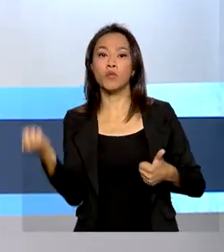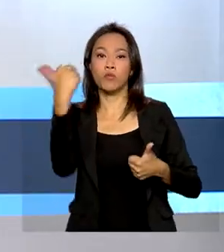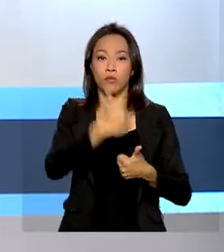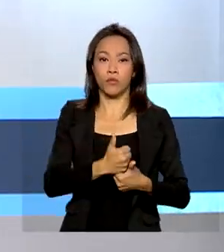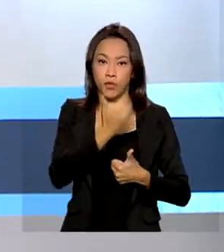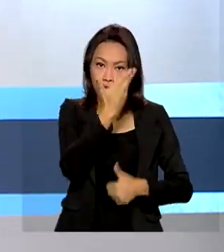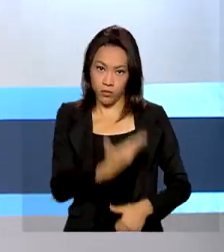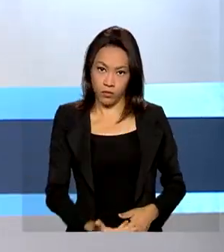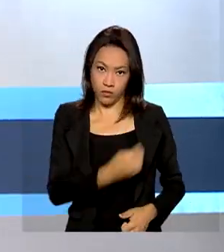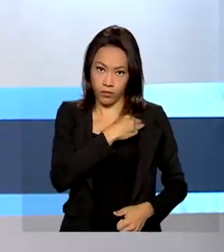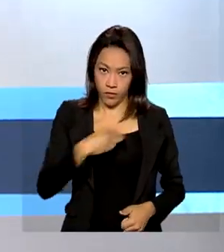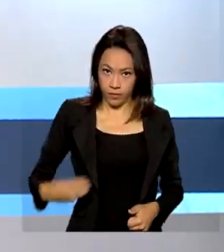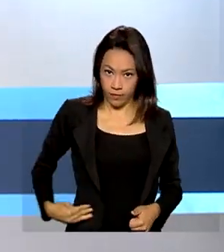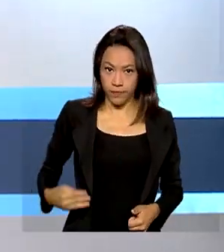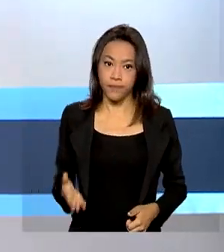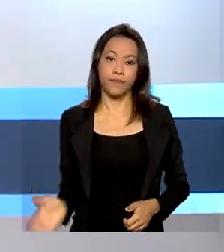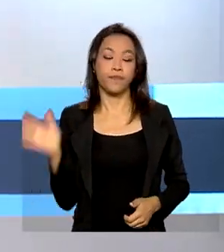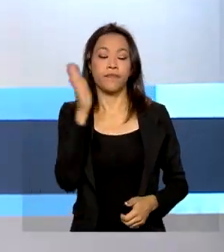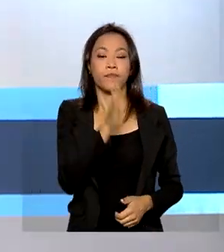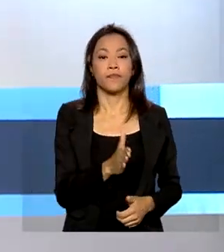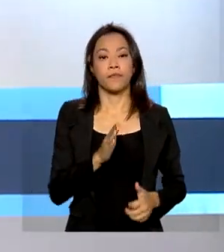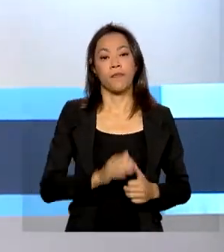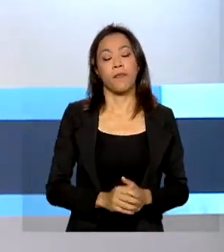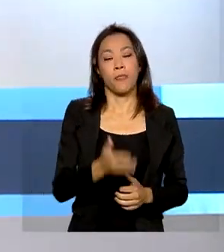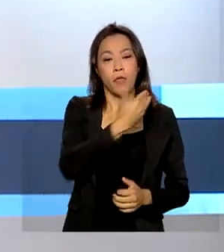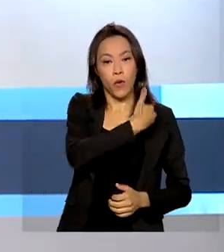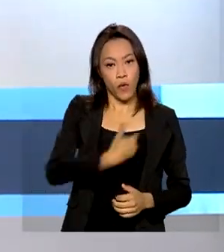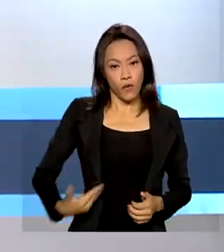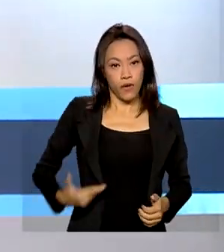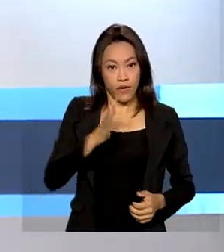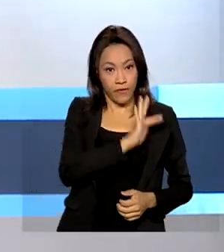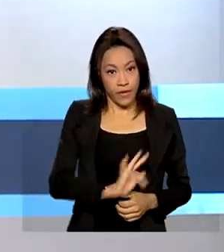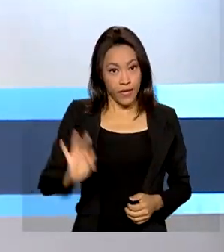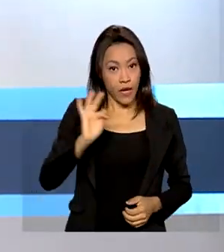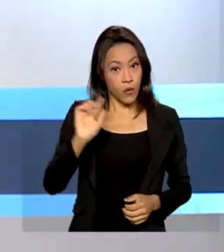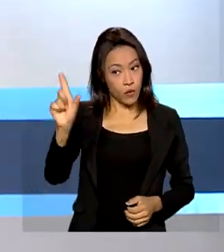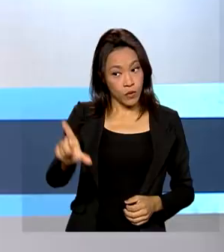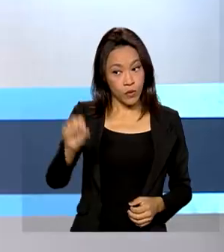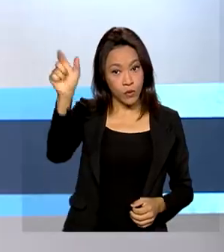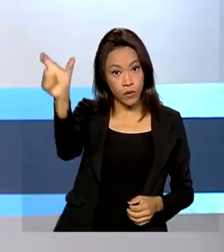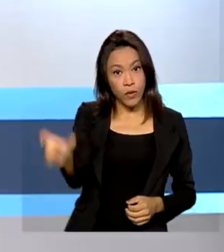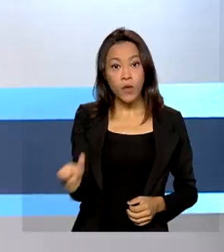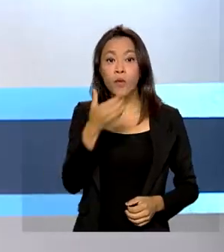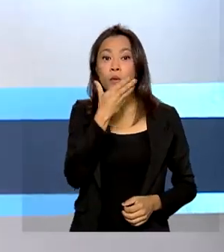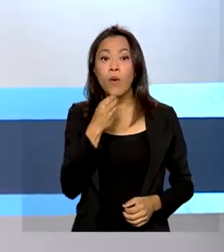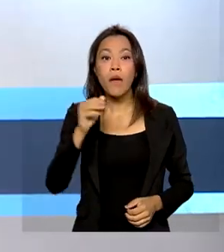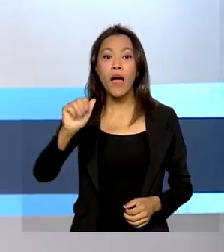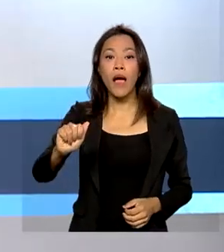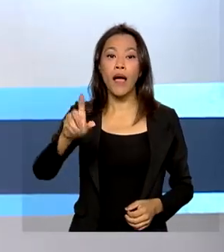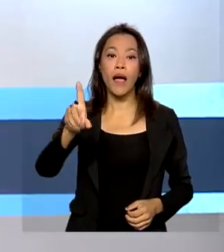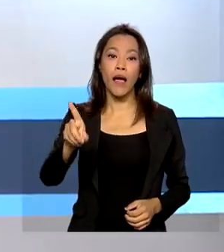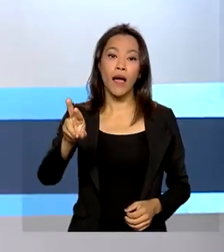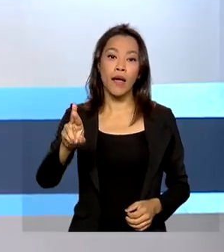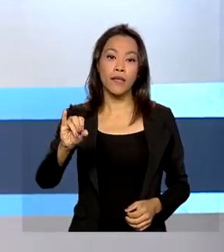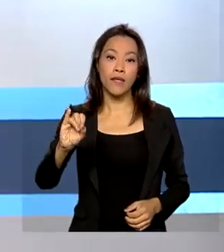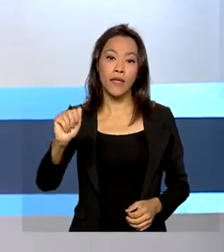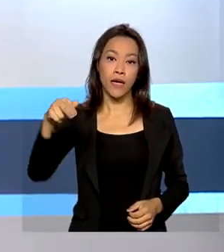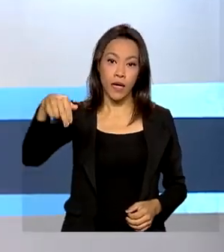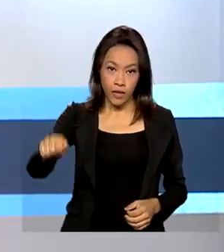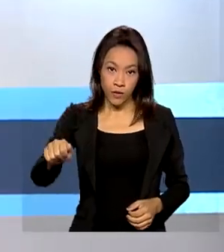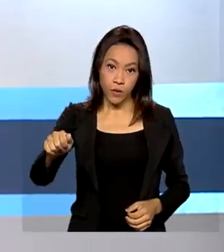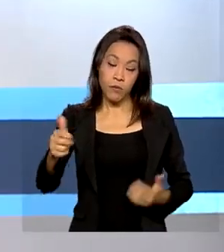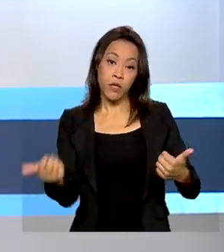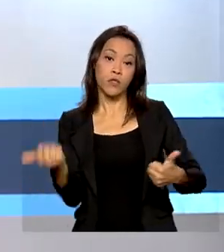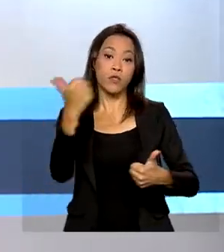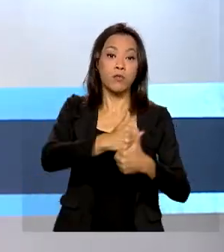O governo federal oficializou a indicação de Adriano Pires para a presidência da Petrobras em substituição